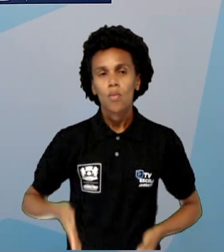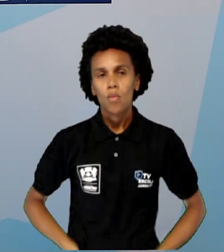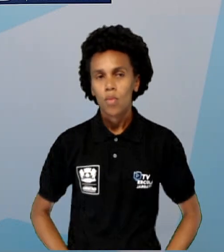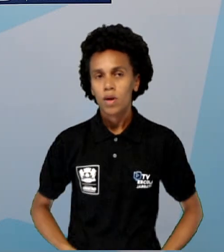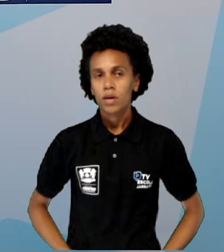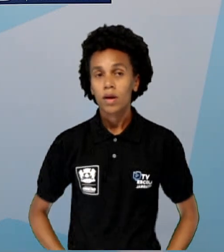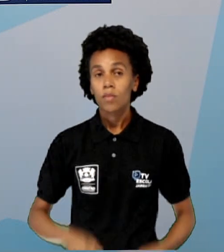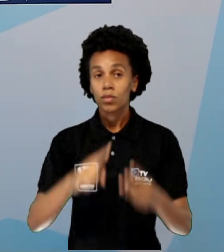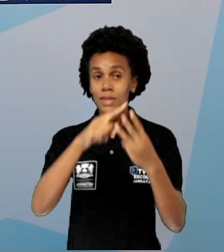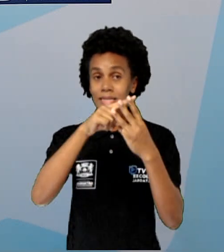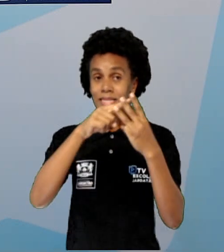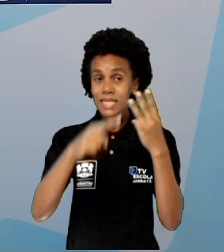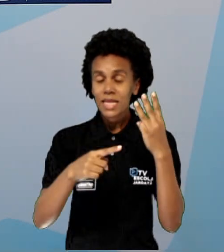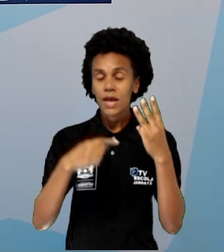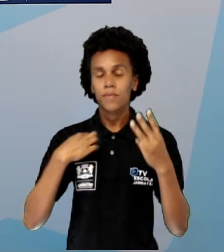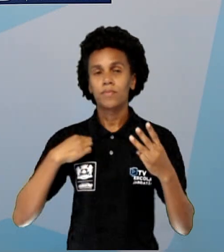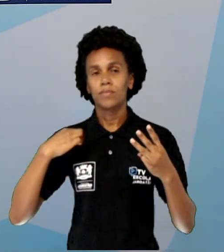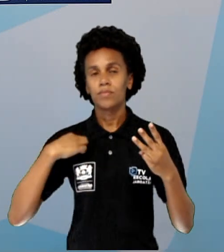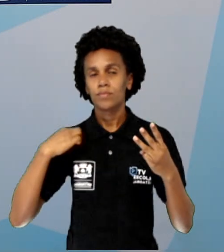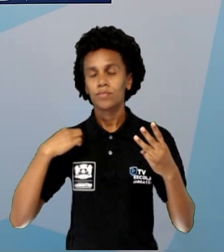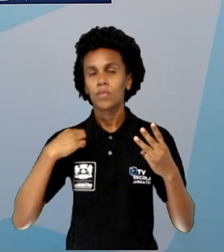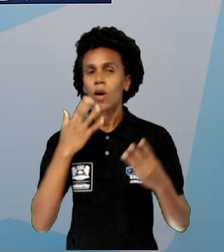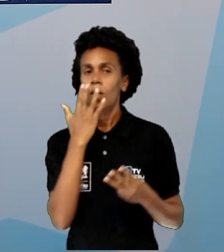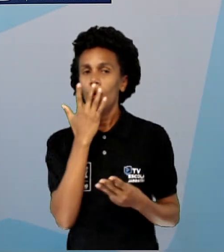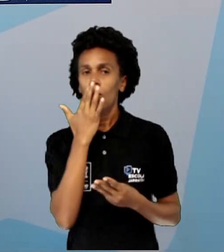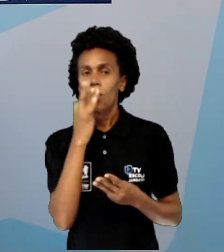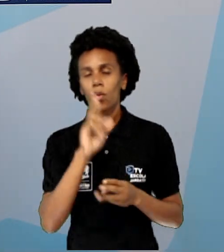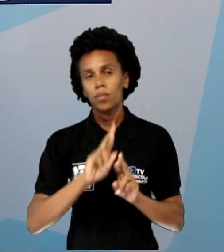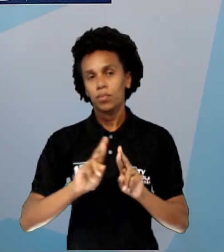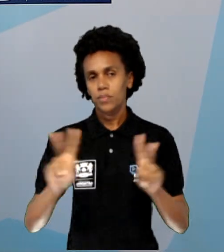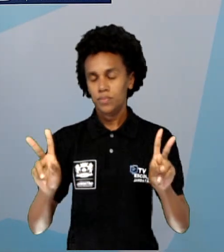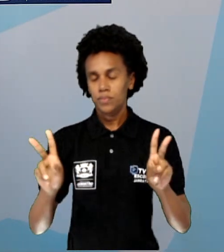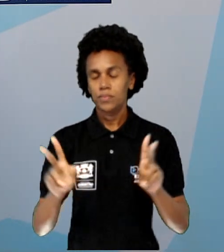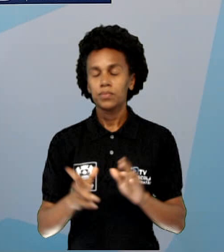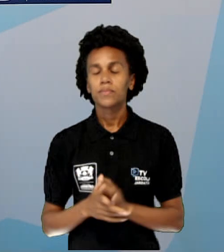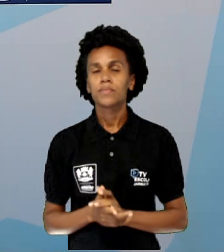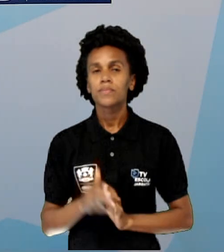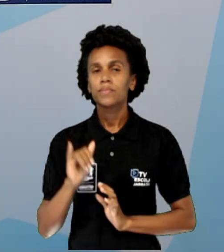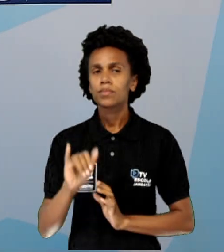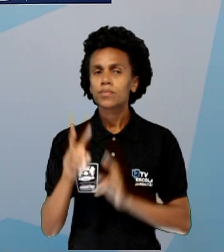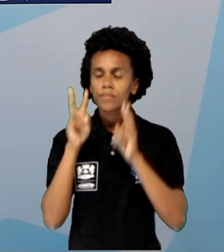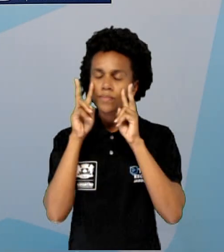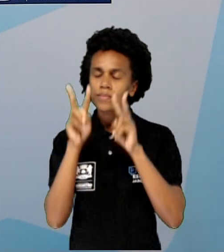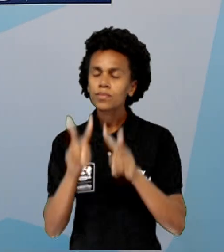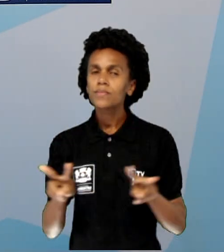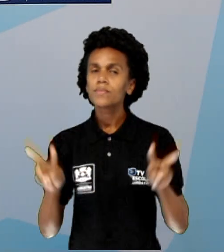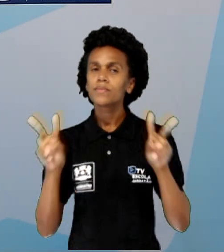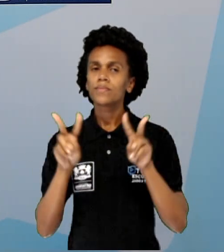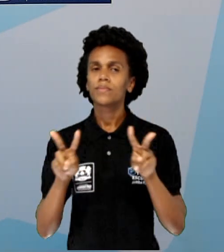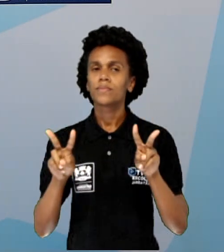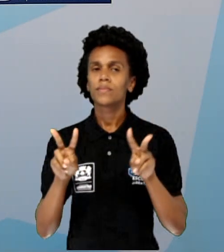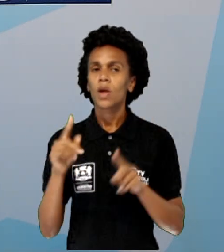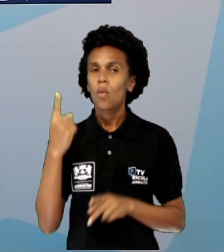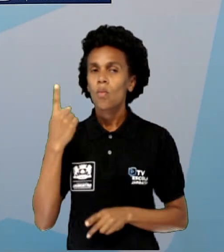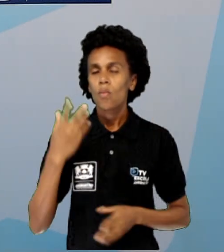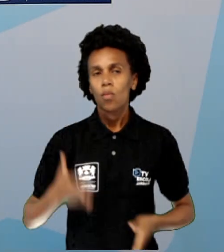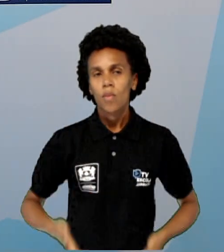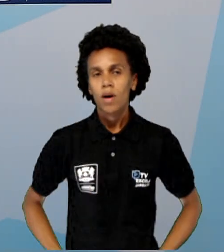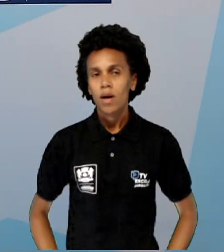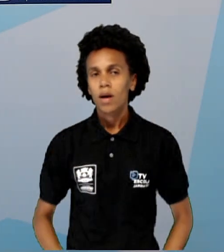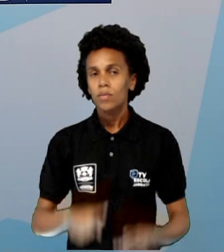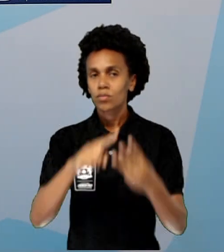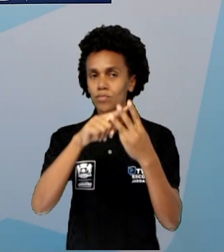camisas, né? Três camisas de cores diferentes. Se a gente observar direitinho, para uma calça eu tenho três